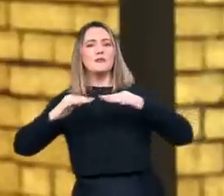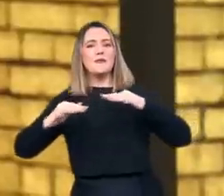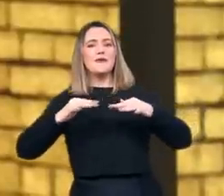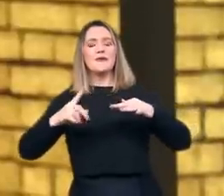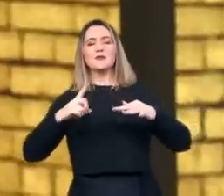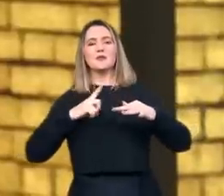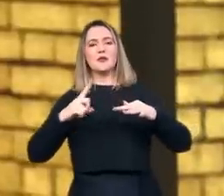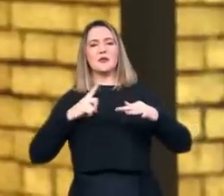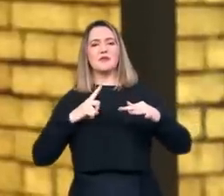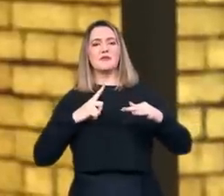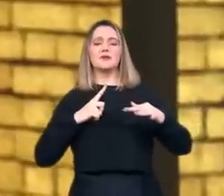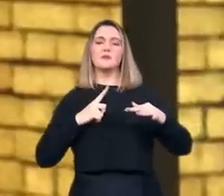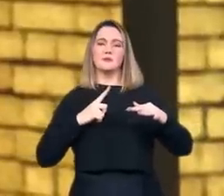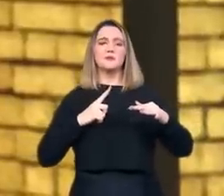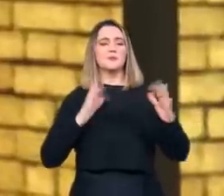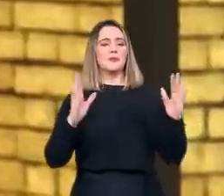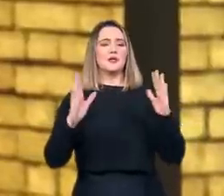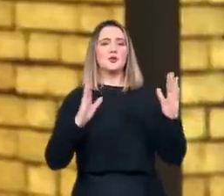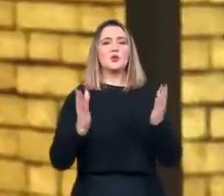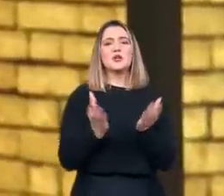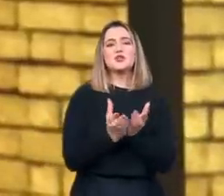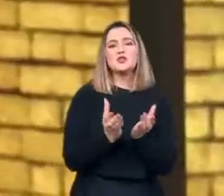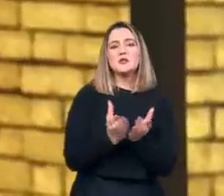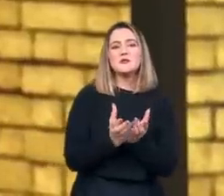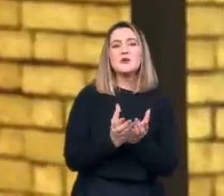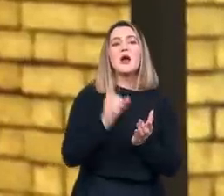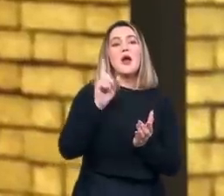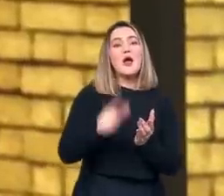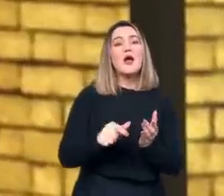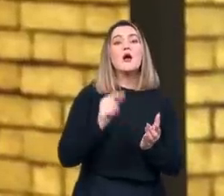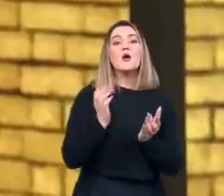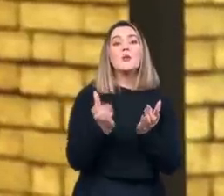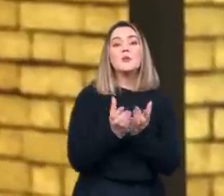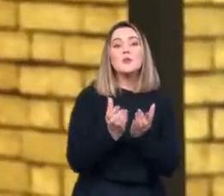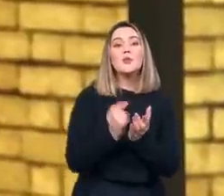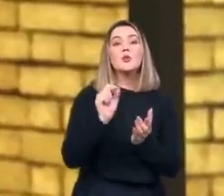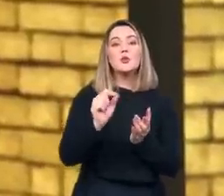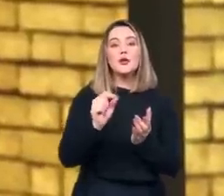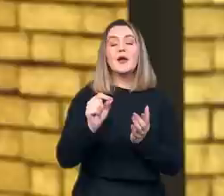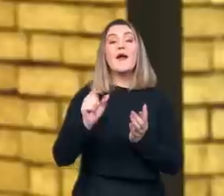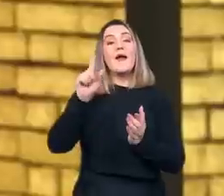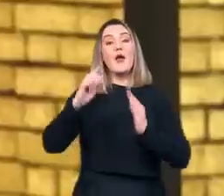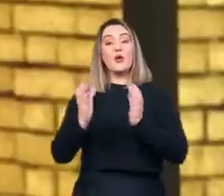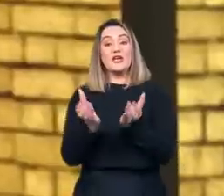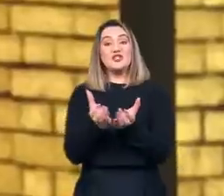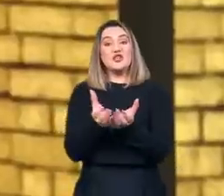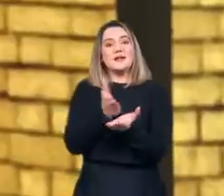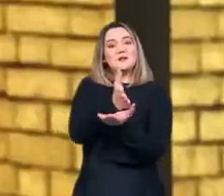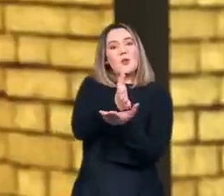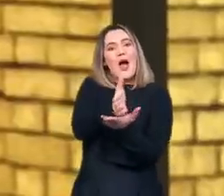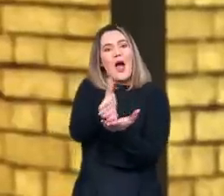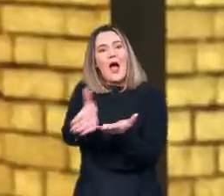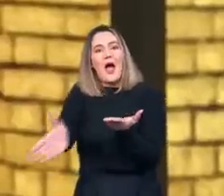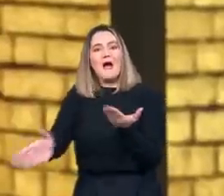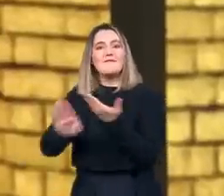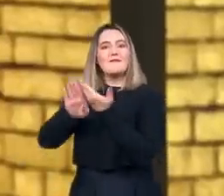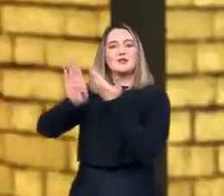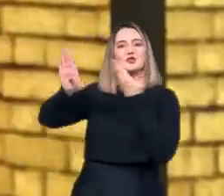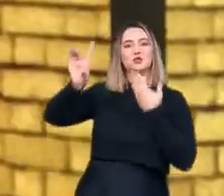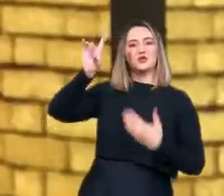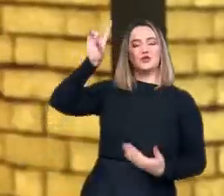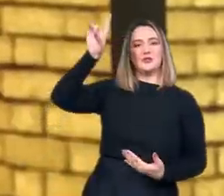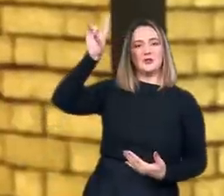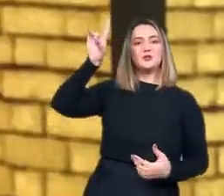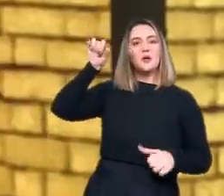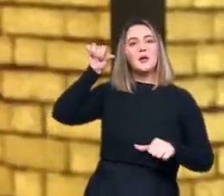movimento que houve ali naquela parte do cristianismo seria justamente a versão apostatada dos princípios de Cristo